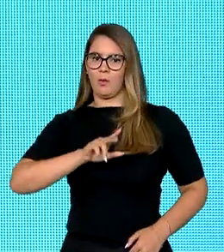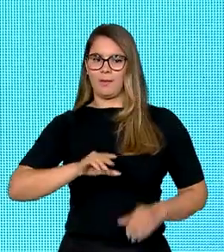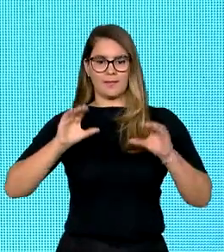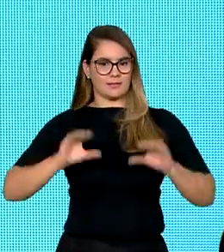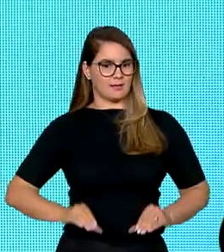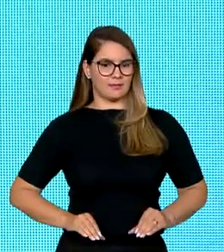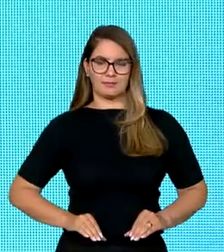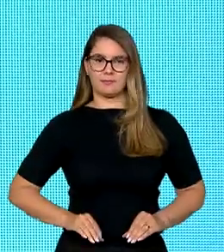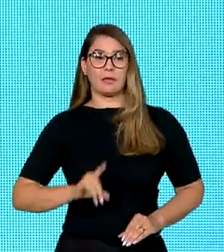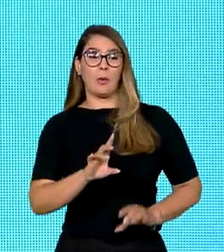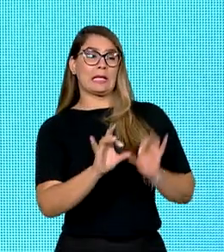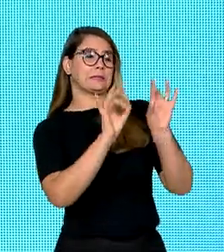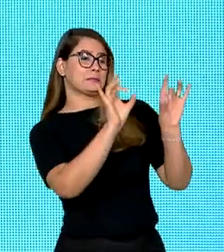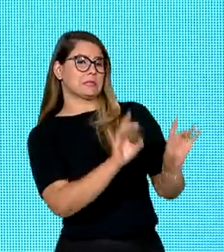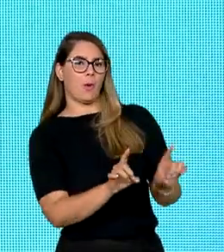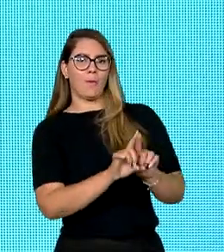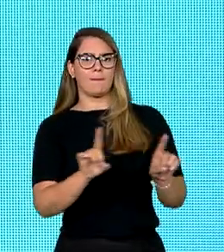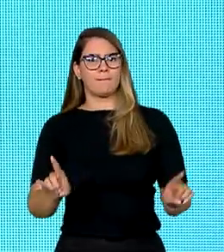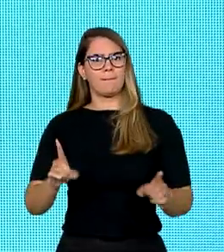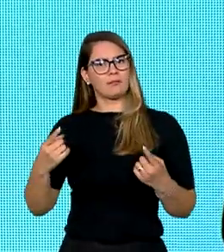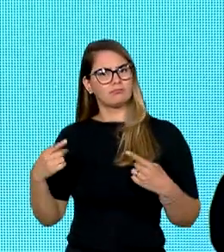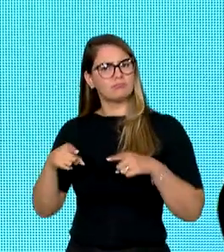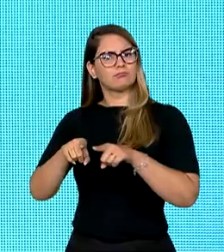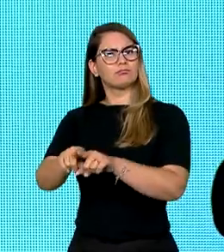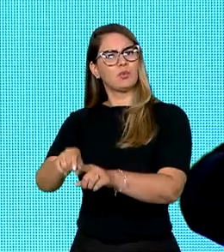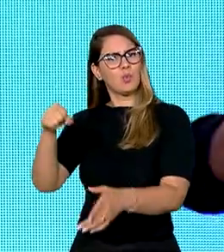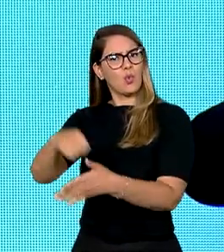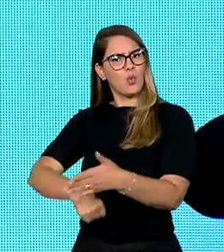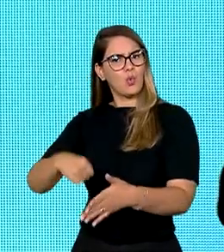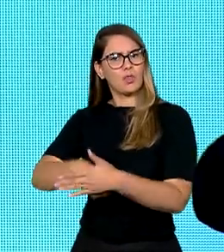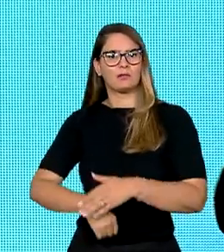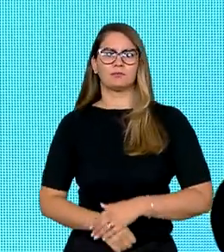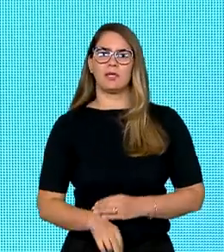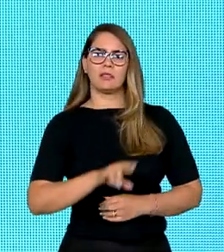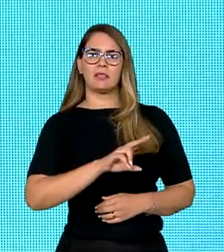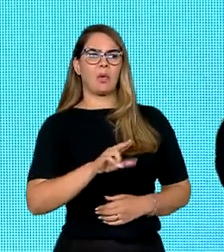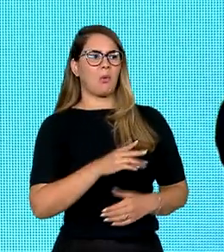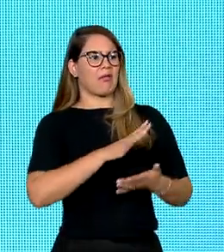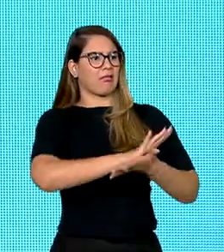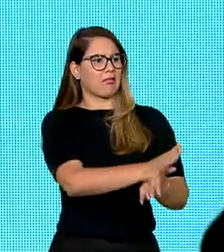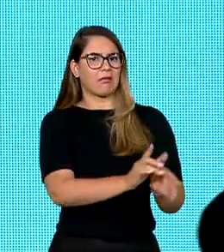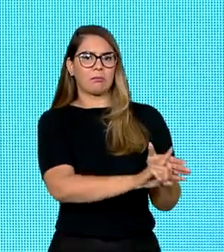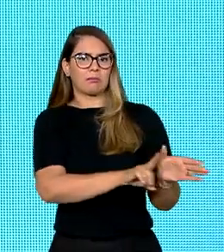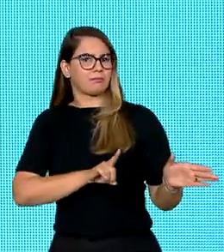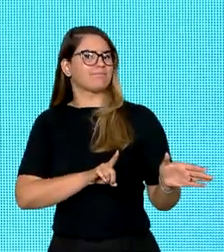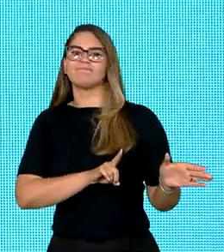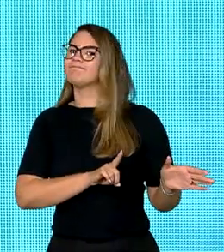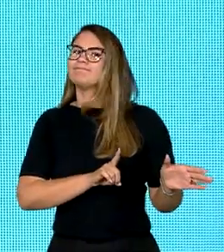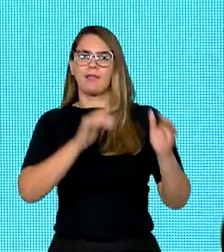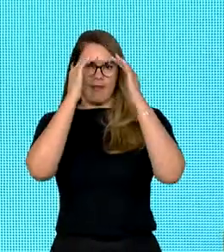Não mais excepcionais, mais companheiros e companheiras de luta. Não mais discriminados, excluídos, mais